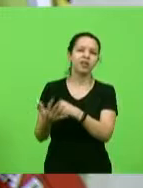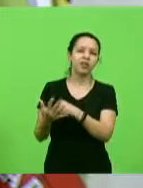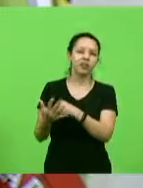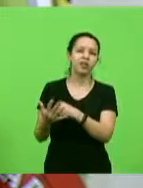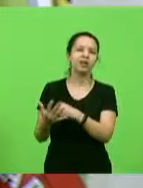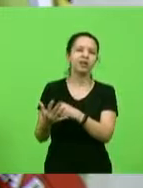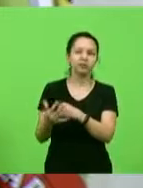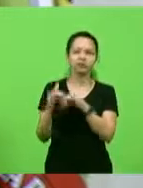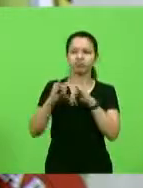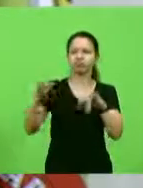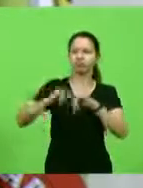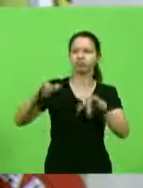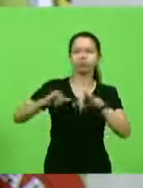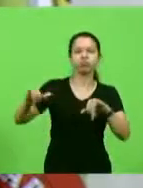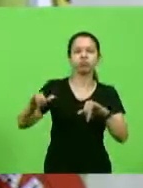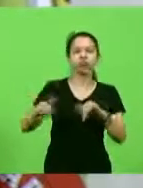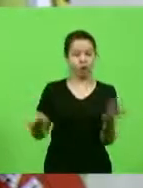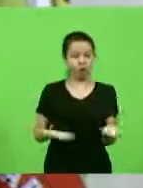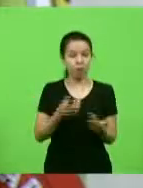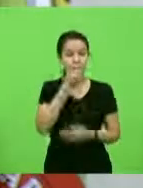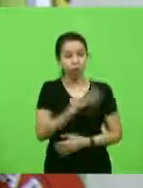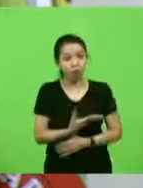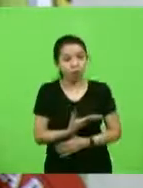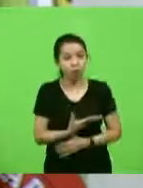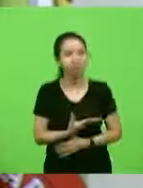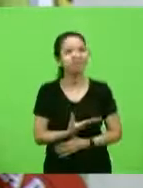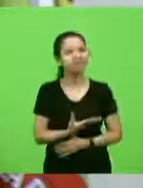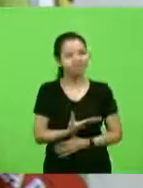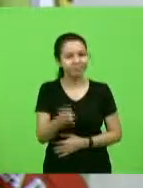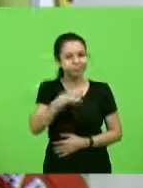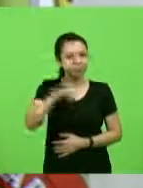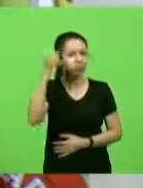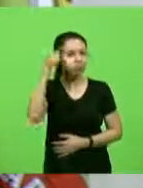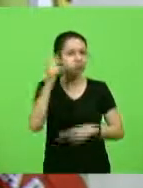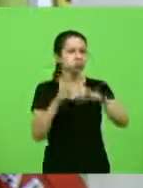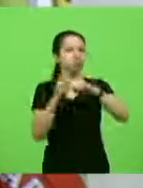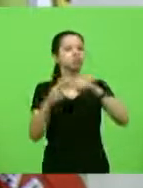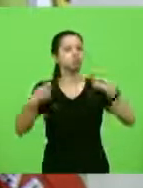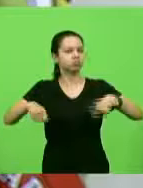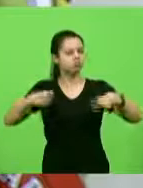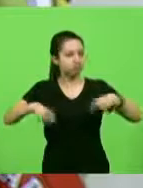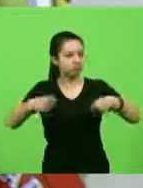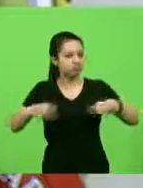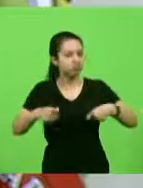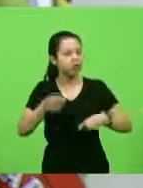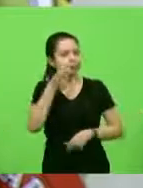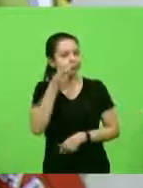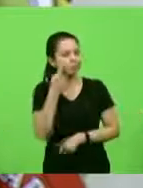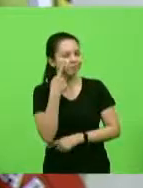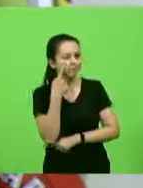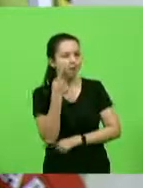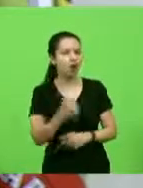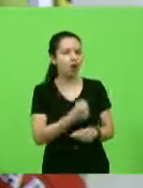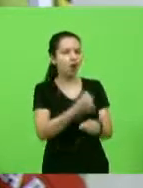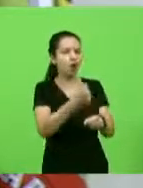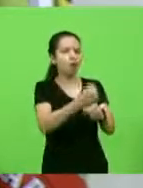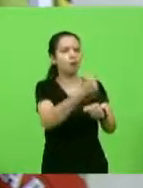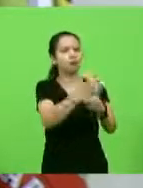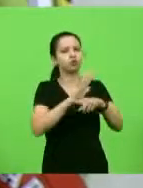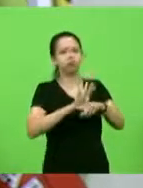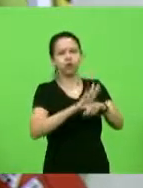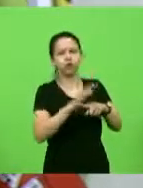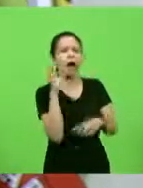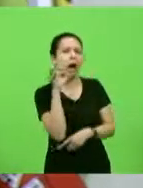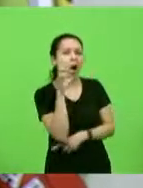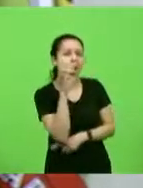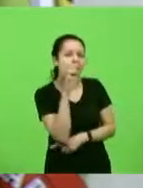E essa é uma notícia boa. Então, vamos ser otimistas e acompanhar a obra e fazer com que, o mais rápido possível,